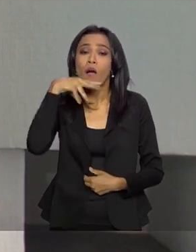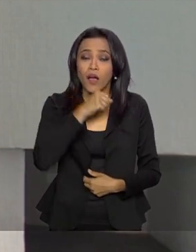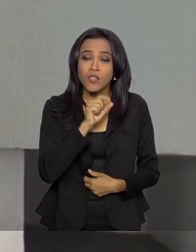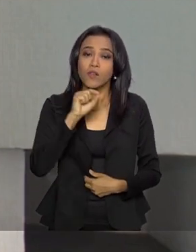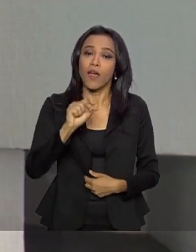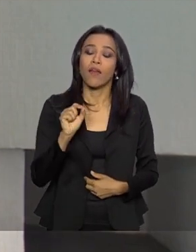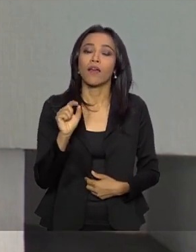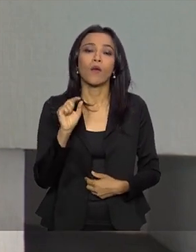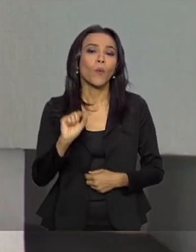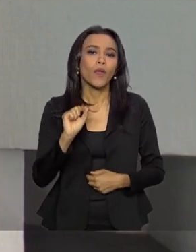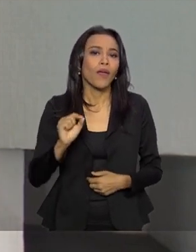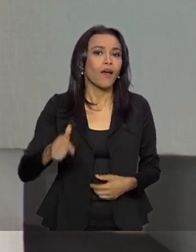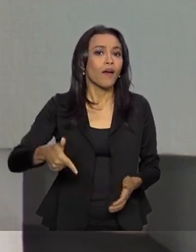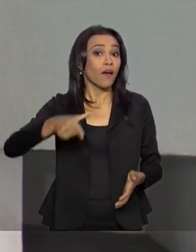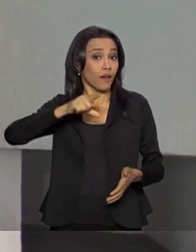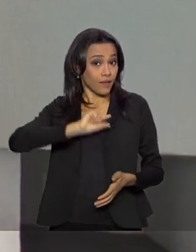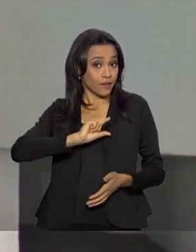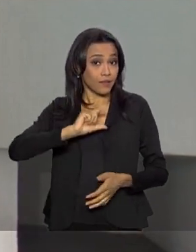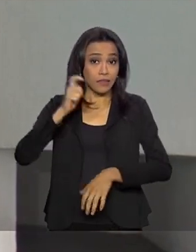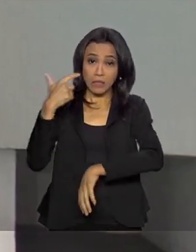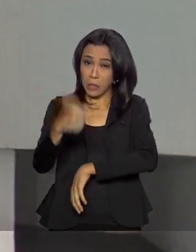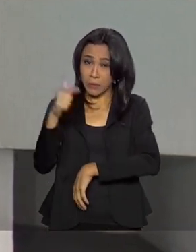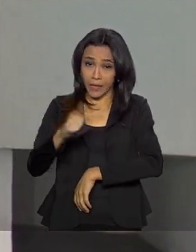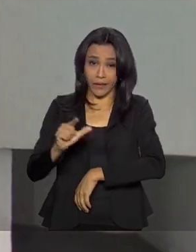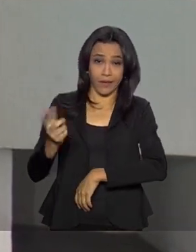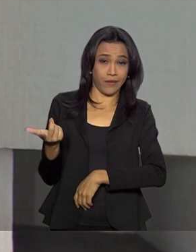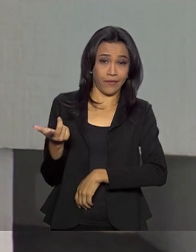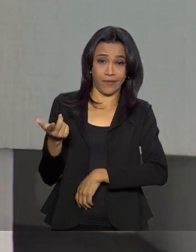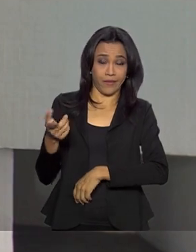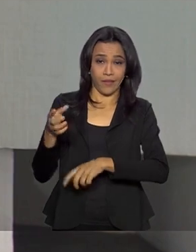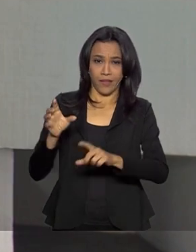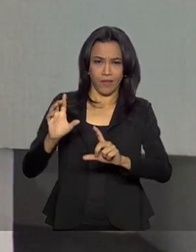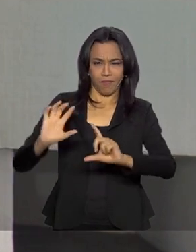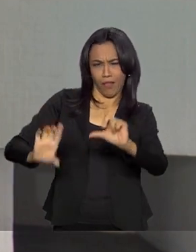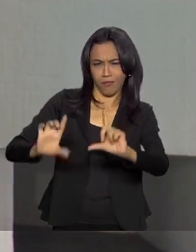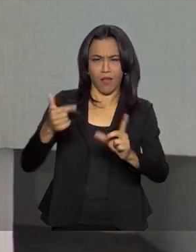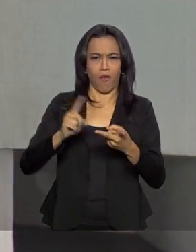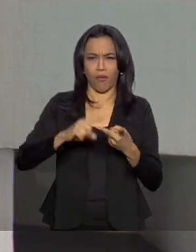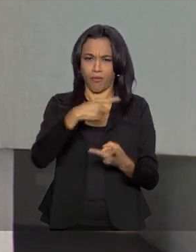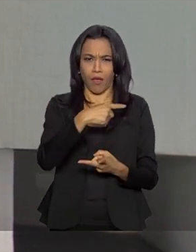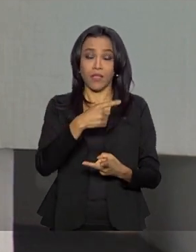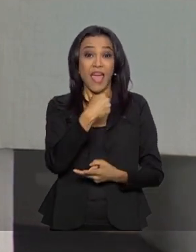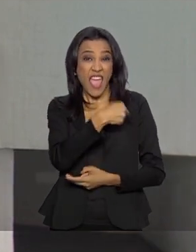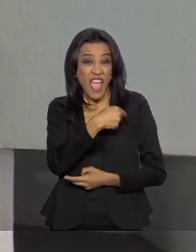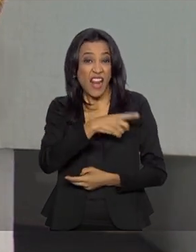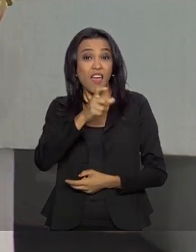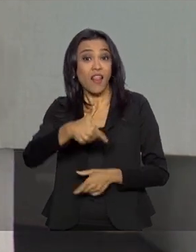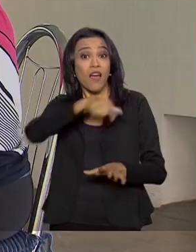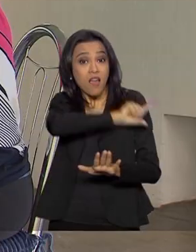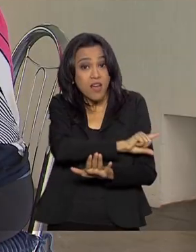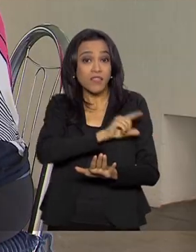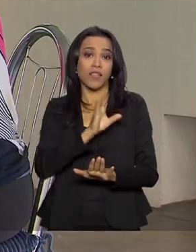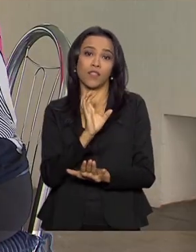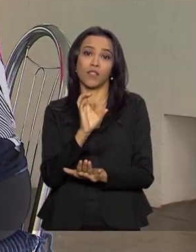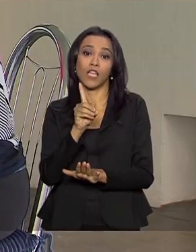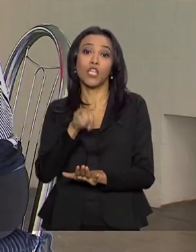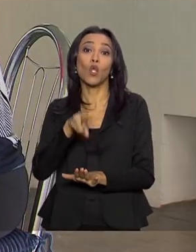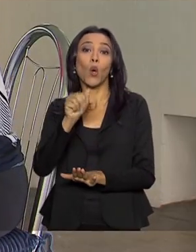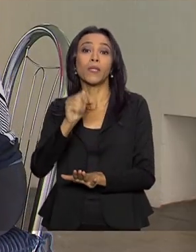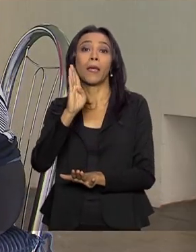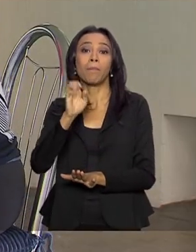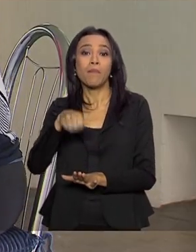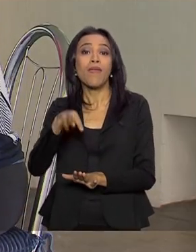antes, sem ter o vídeo, sem ser a Dona Benta, ela era a bruxa preferida dos